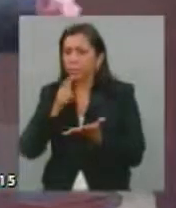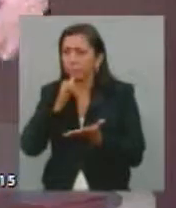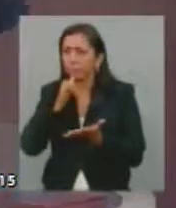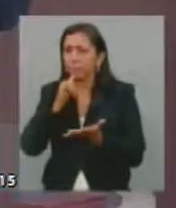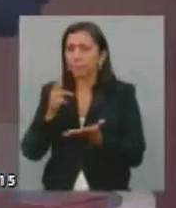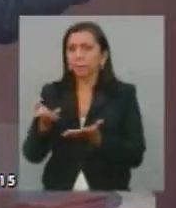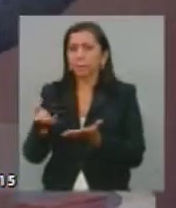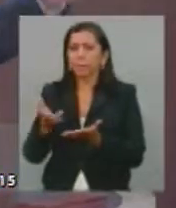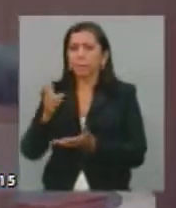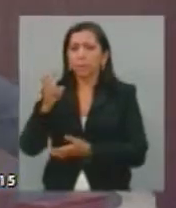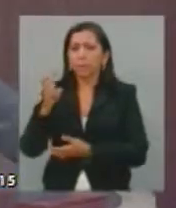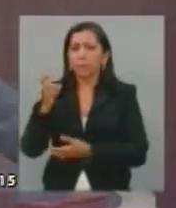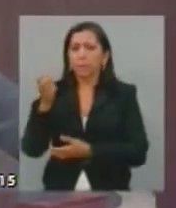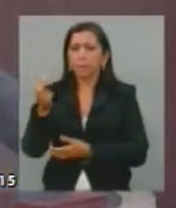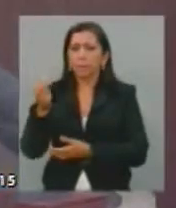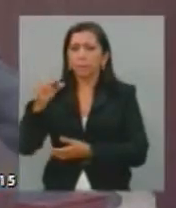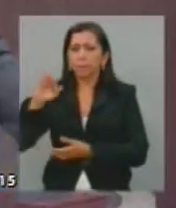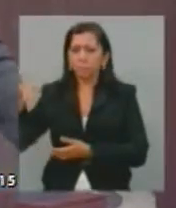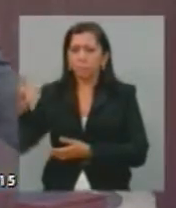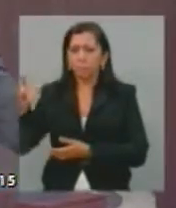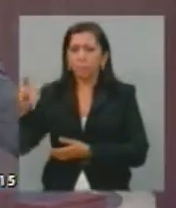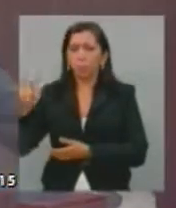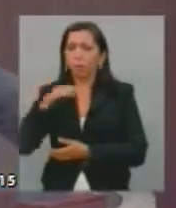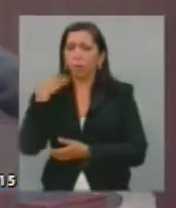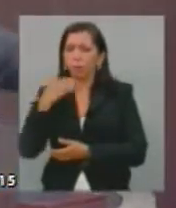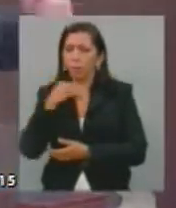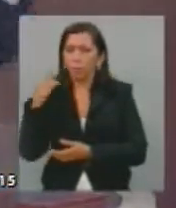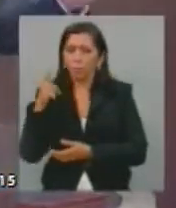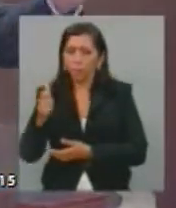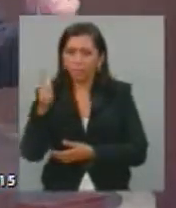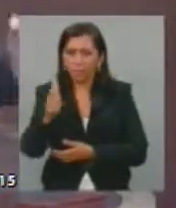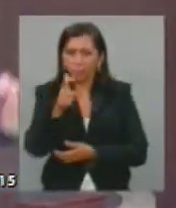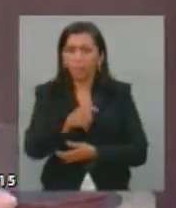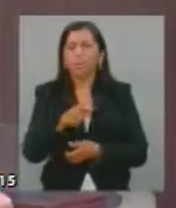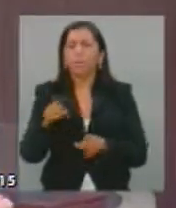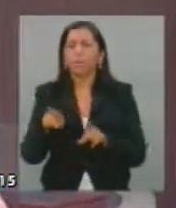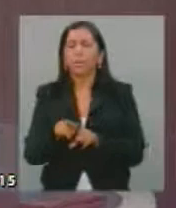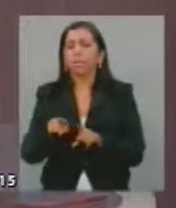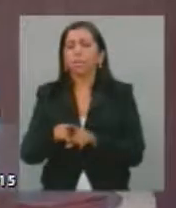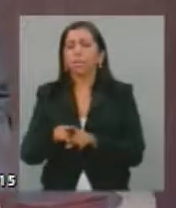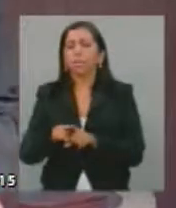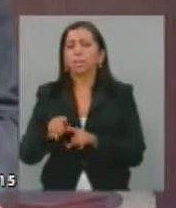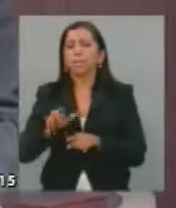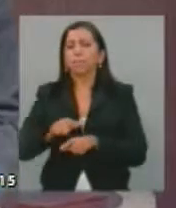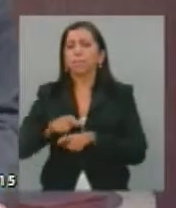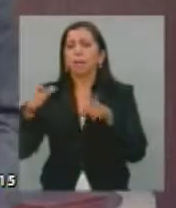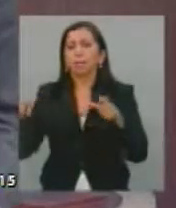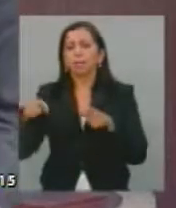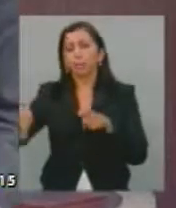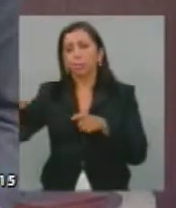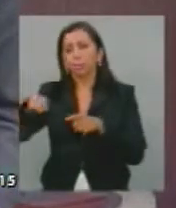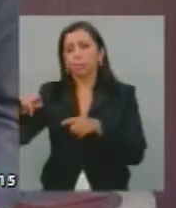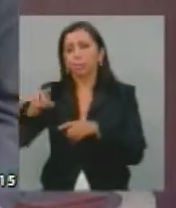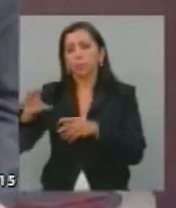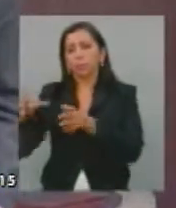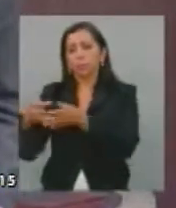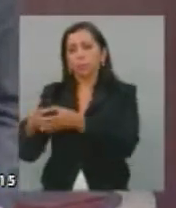de dizer, de 56 mil homicídios a ano, uma grande quantidade é cometida pelos aparatos de segurança.